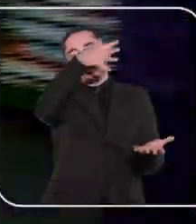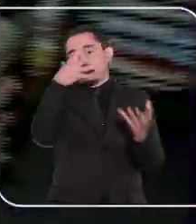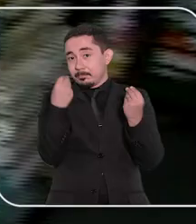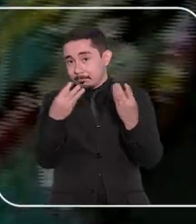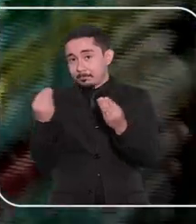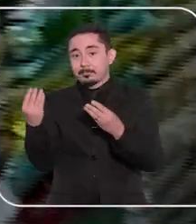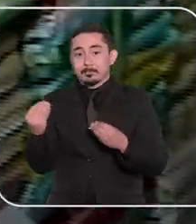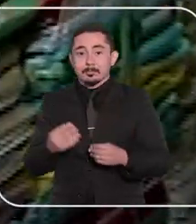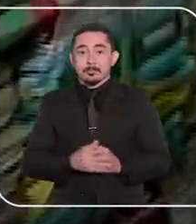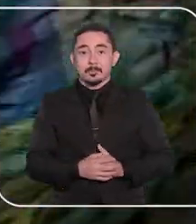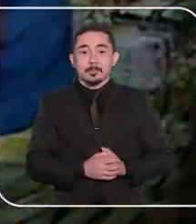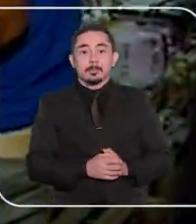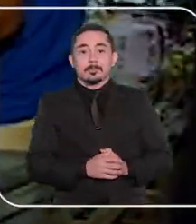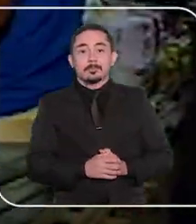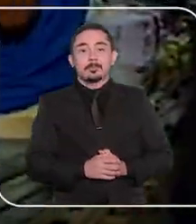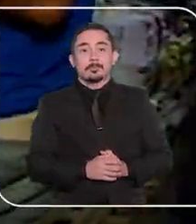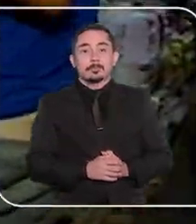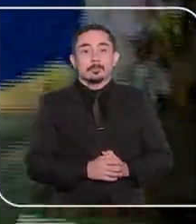físico.